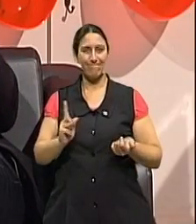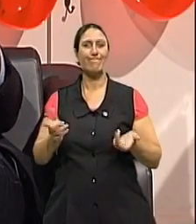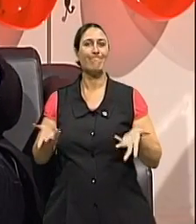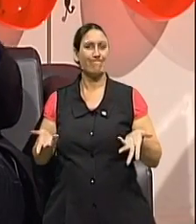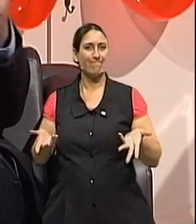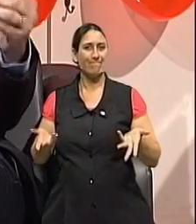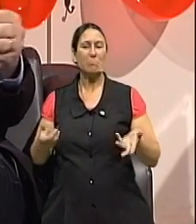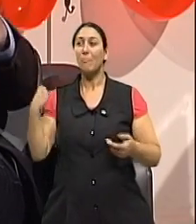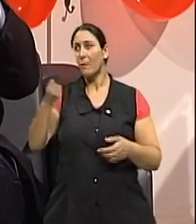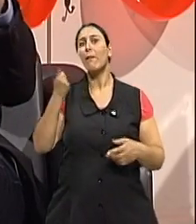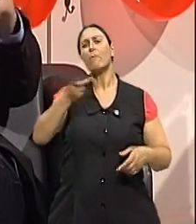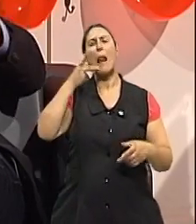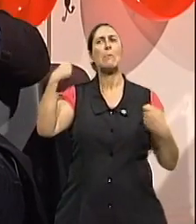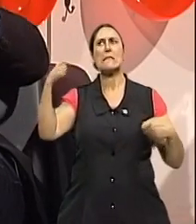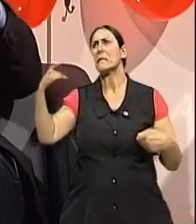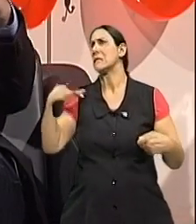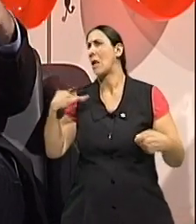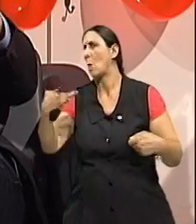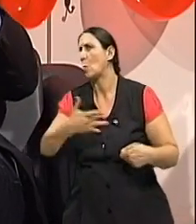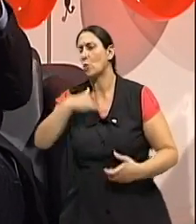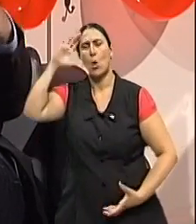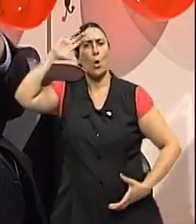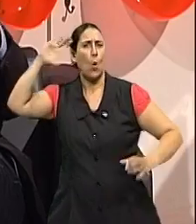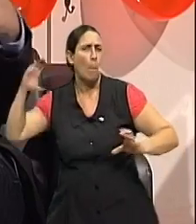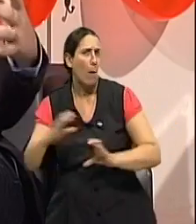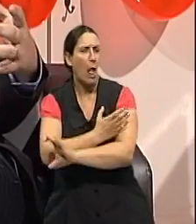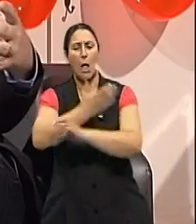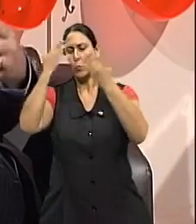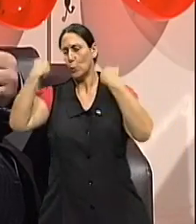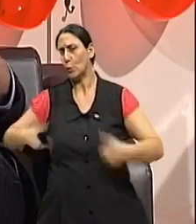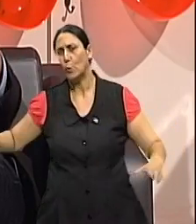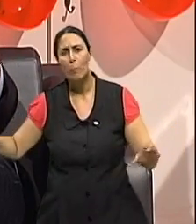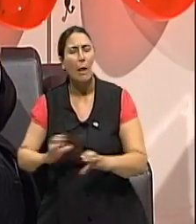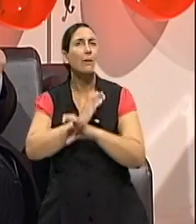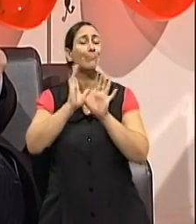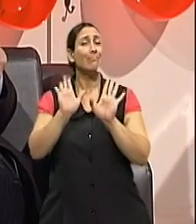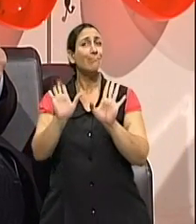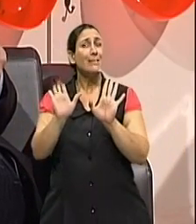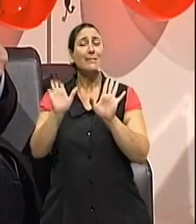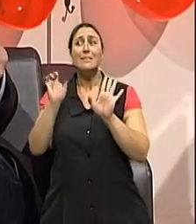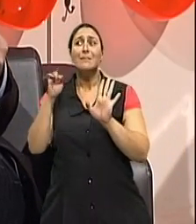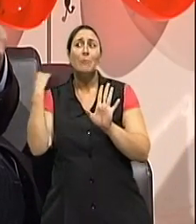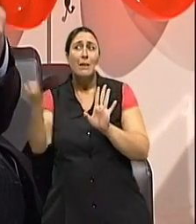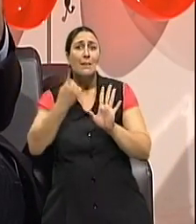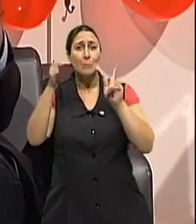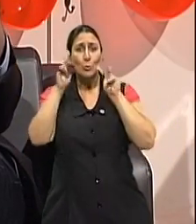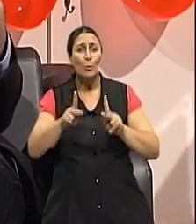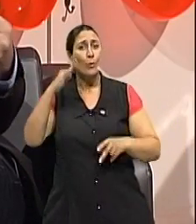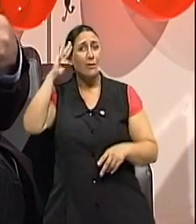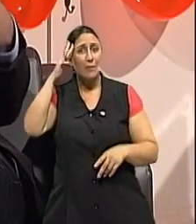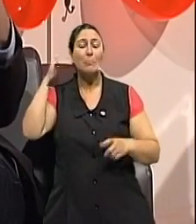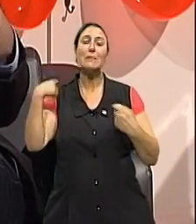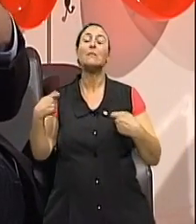falam em saúde integral, o organismo não é compartimentado, mas para o paciente entender, muitas vezes a